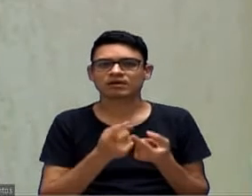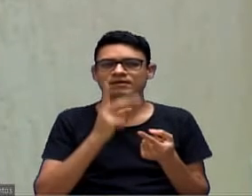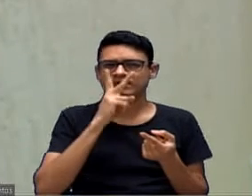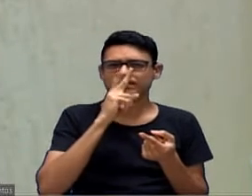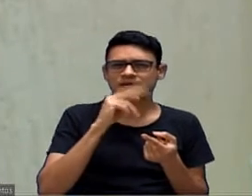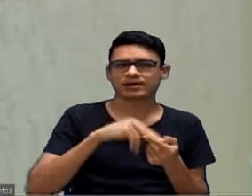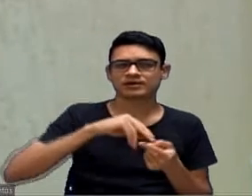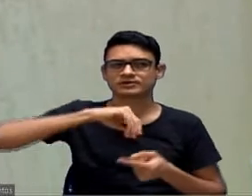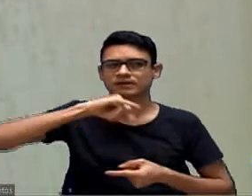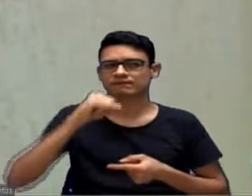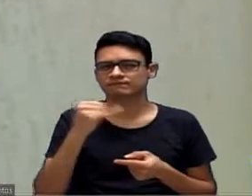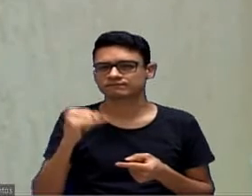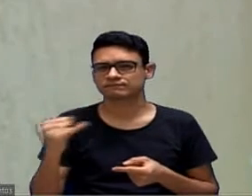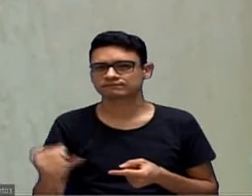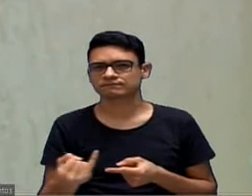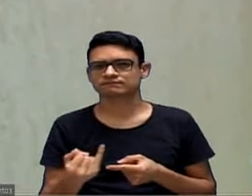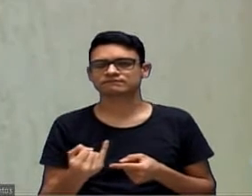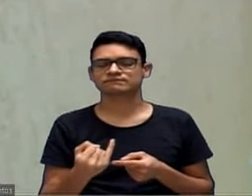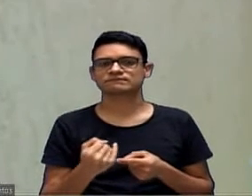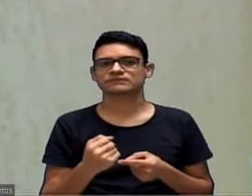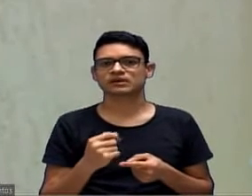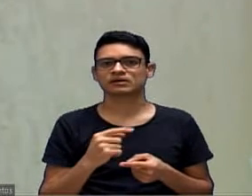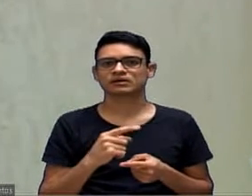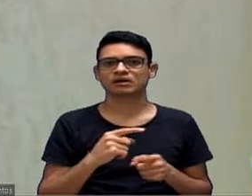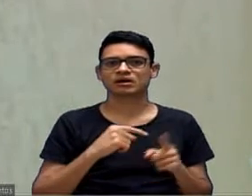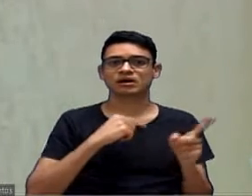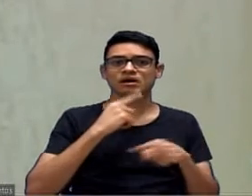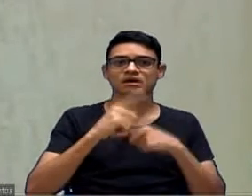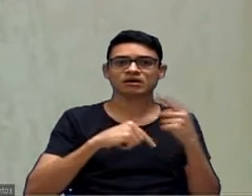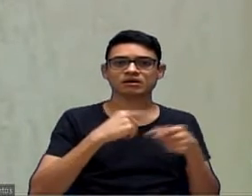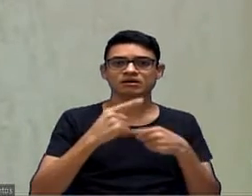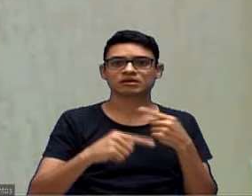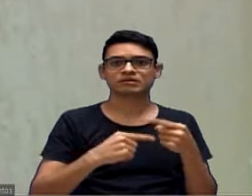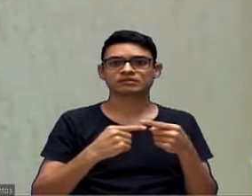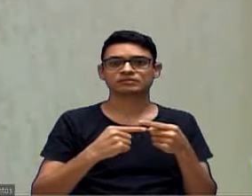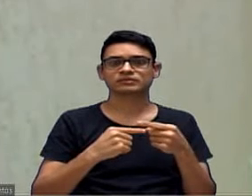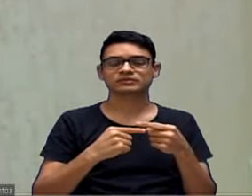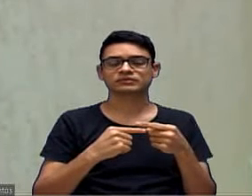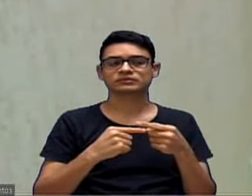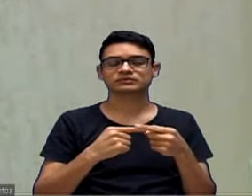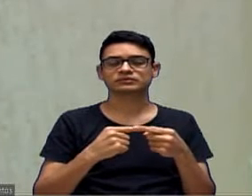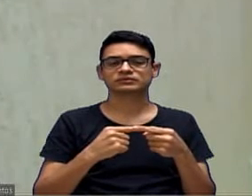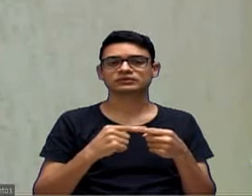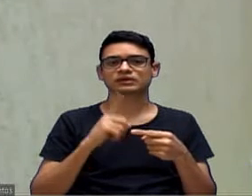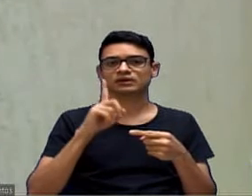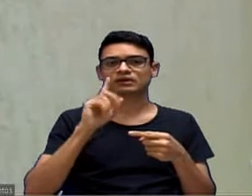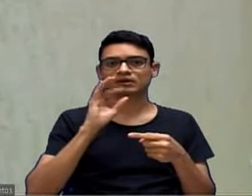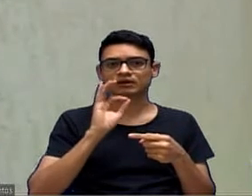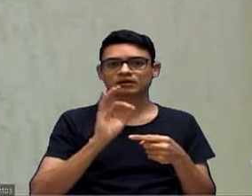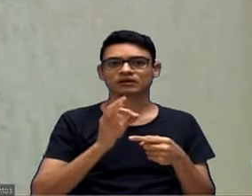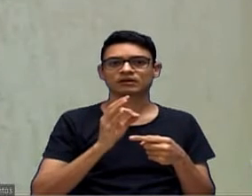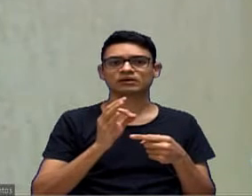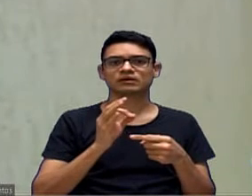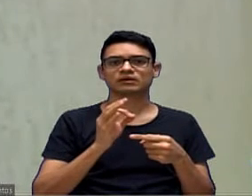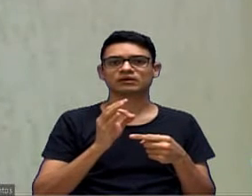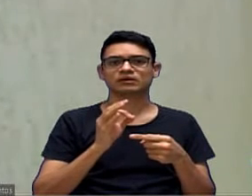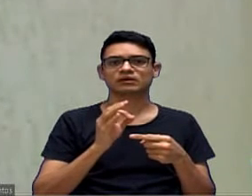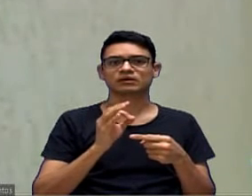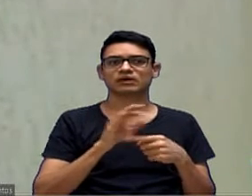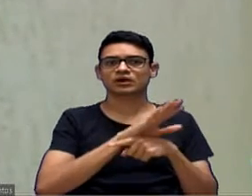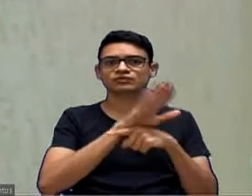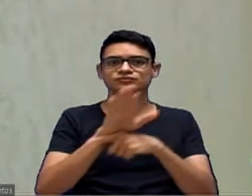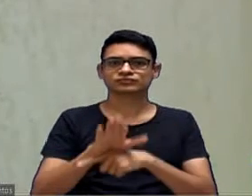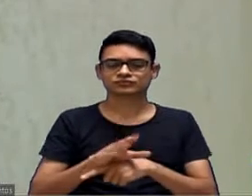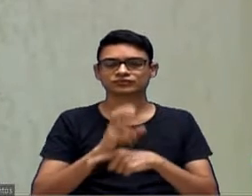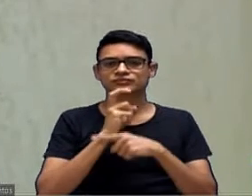sem a correspondente contrapartida de bênção para essa cidade,